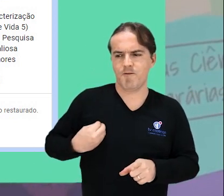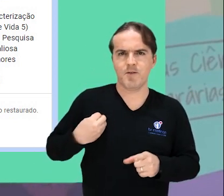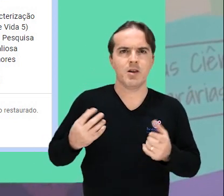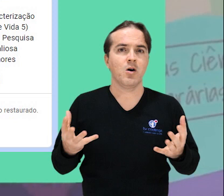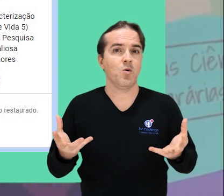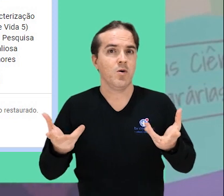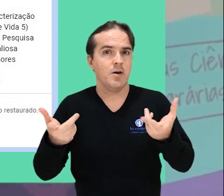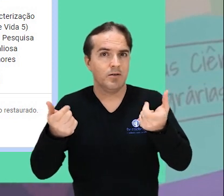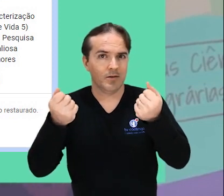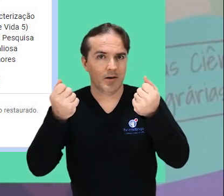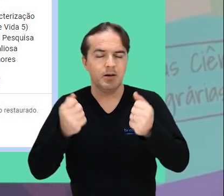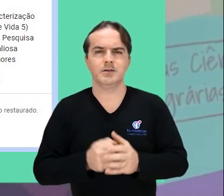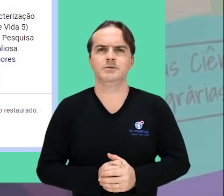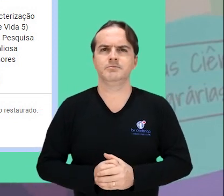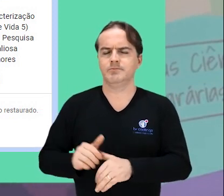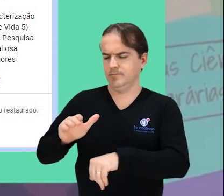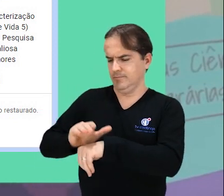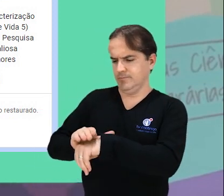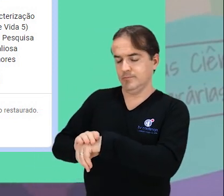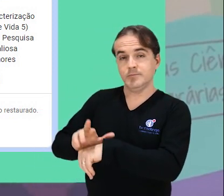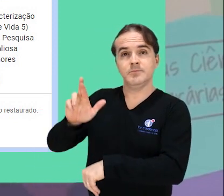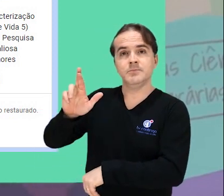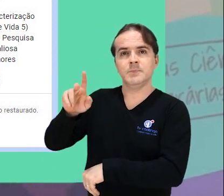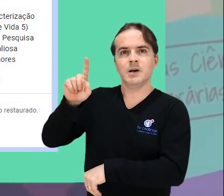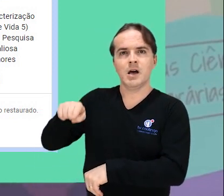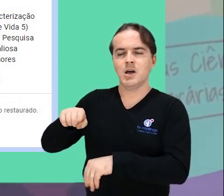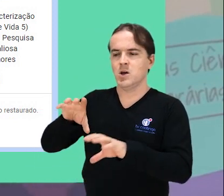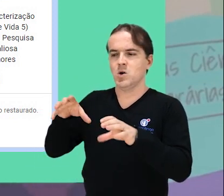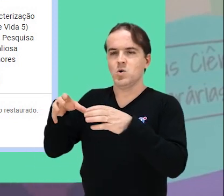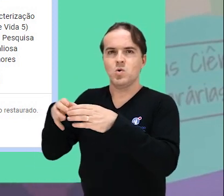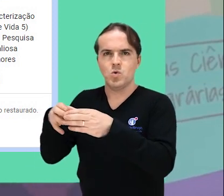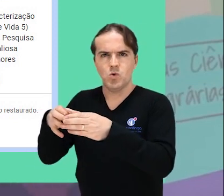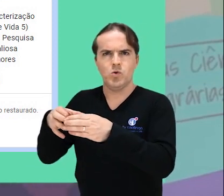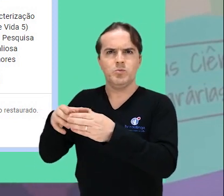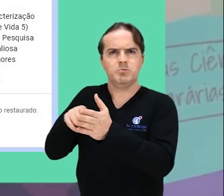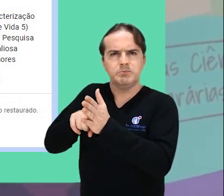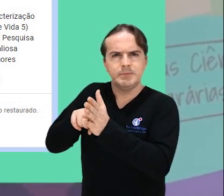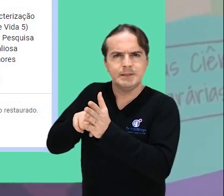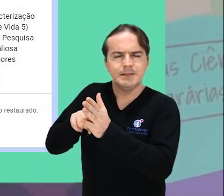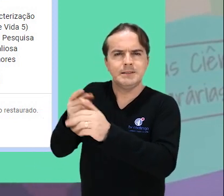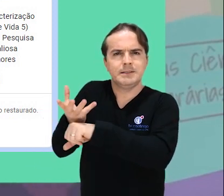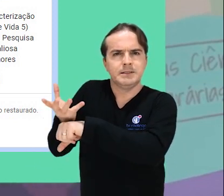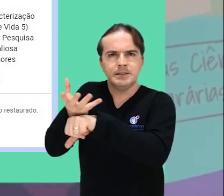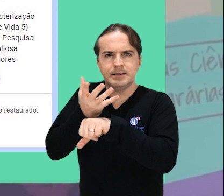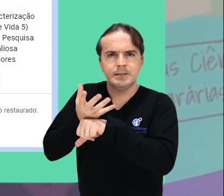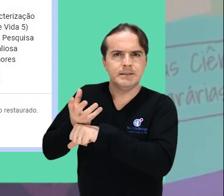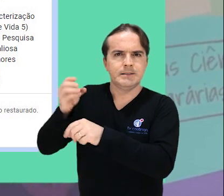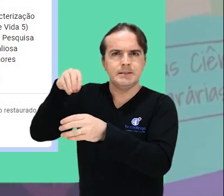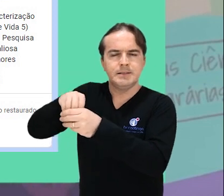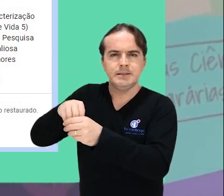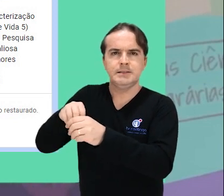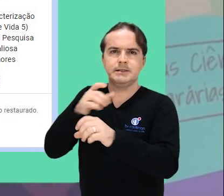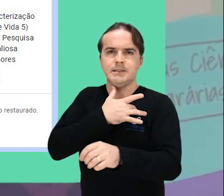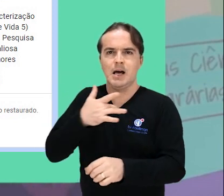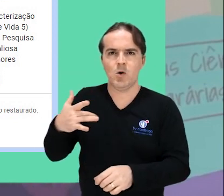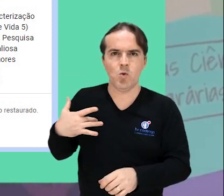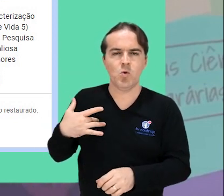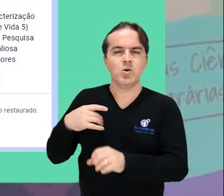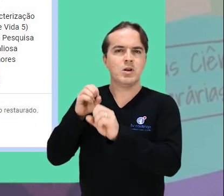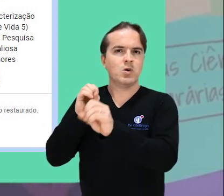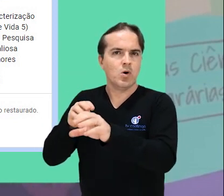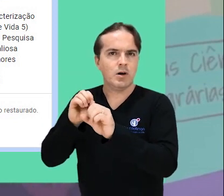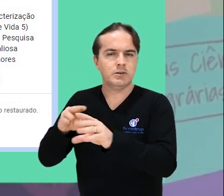A iniciativa é do Grupo de Pesquisa Interdisciplinar sobre Saúde, Educação e Educação